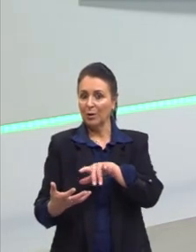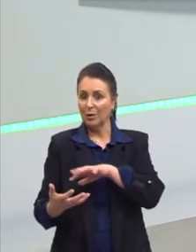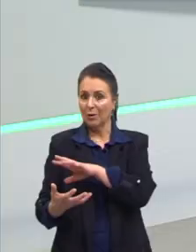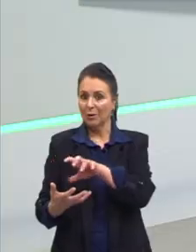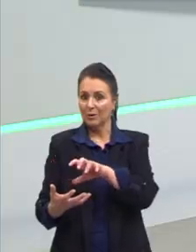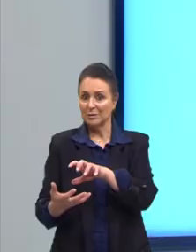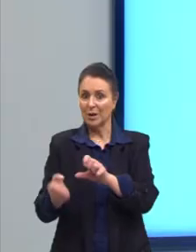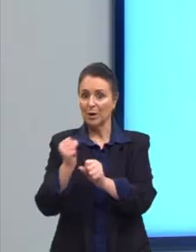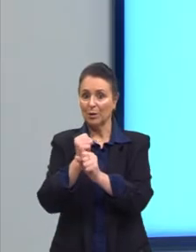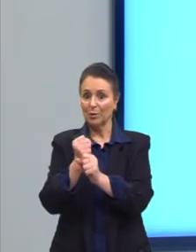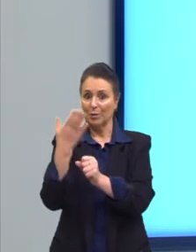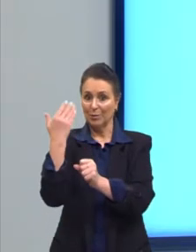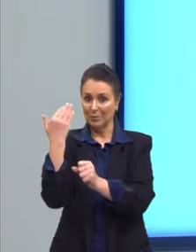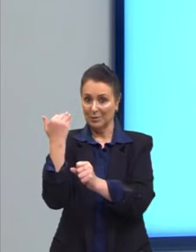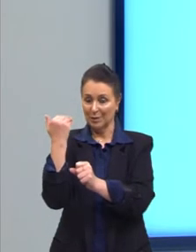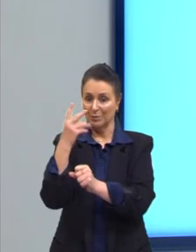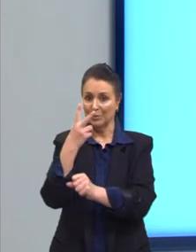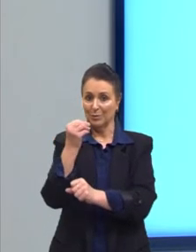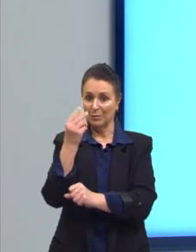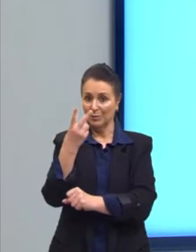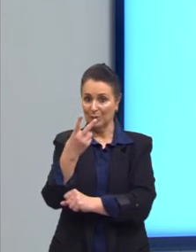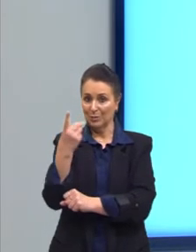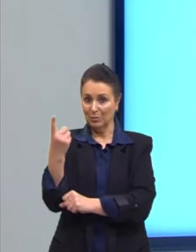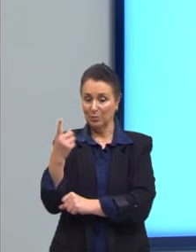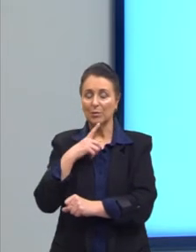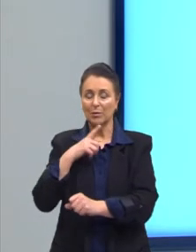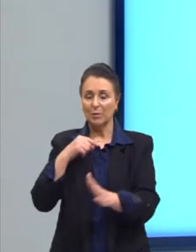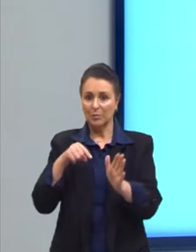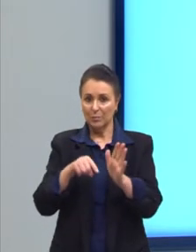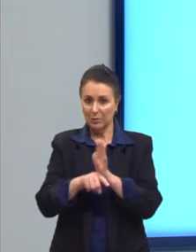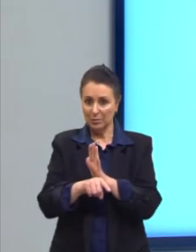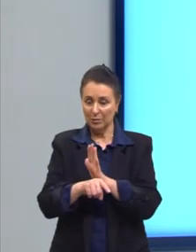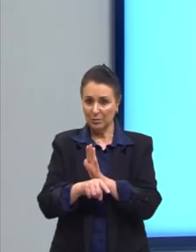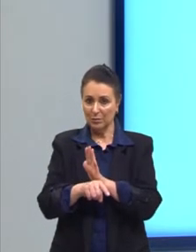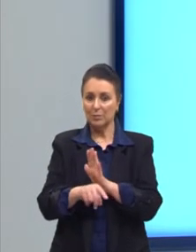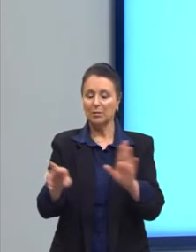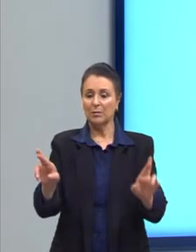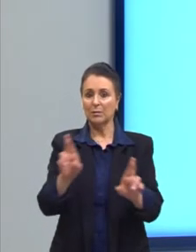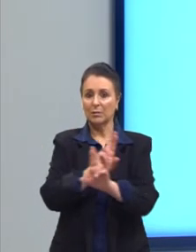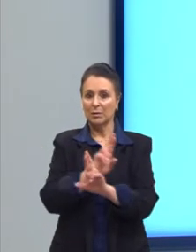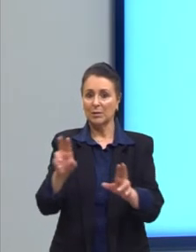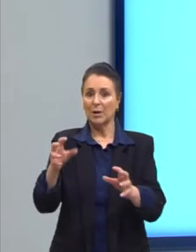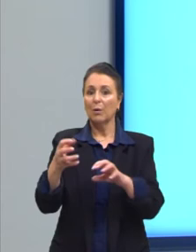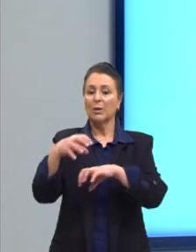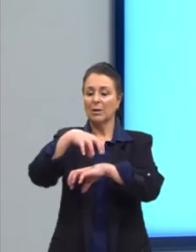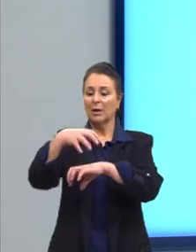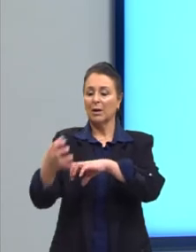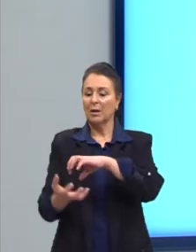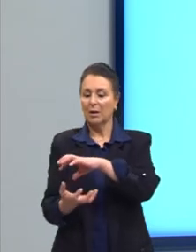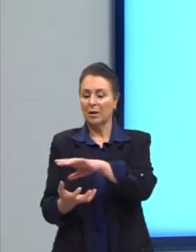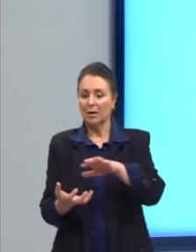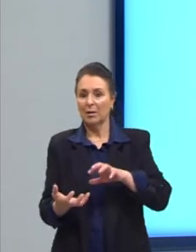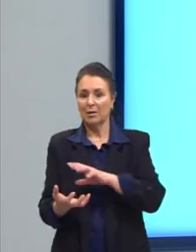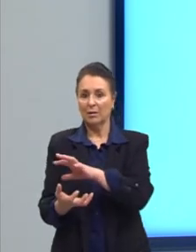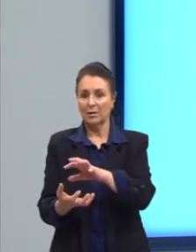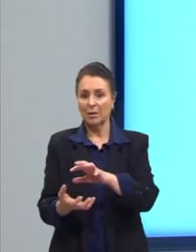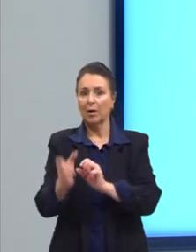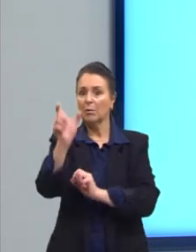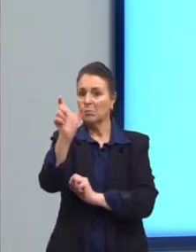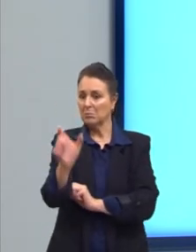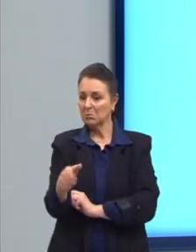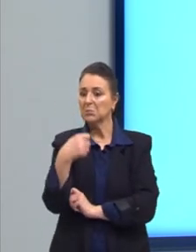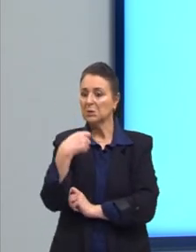passado, ó. Caiu uma questão bem específica de relação ecológica, né? Que a pessoa tem que